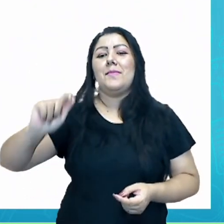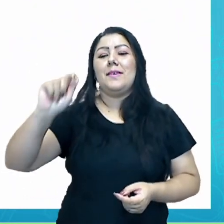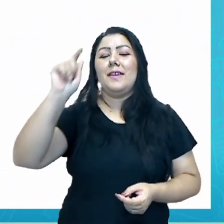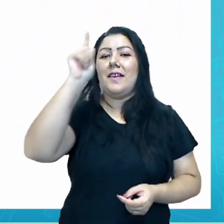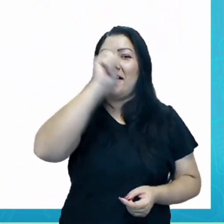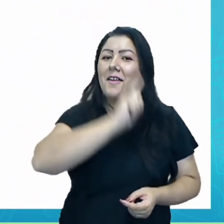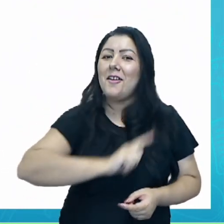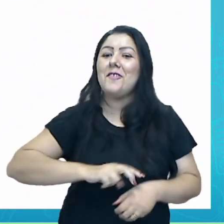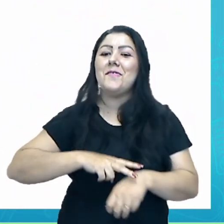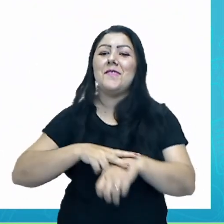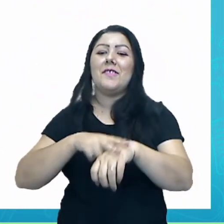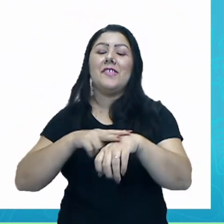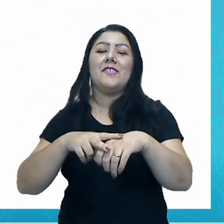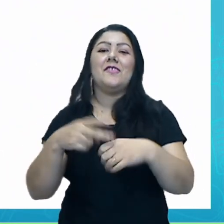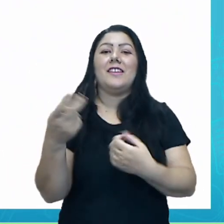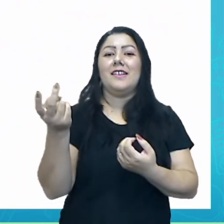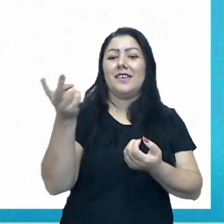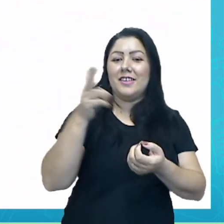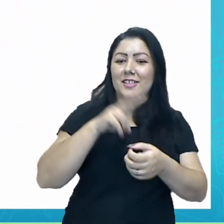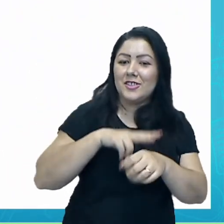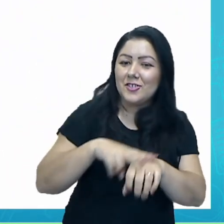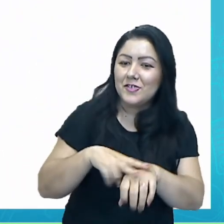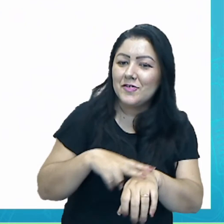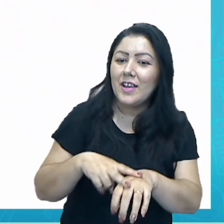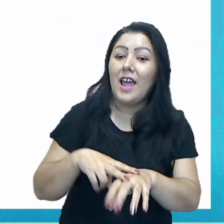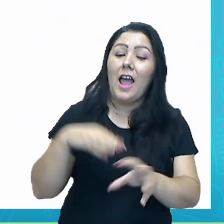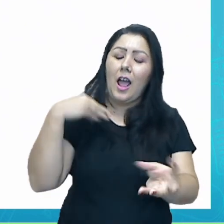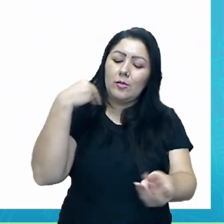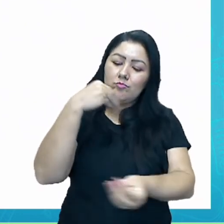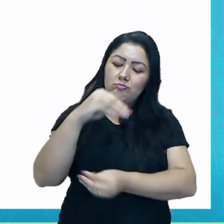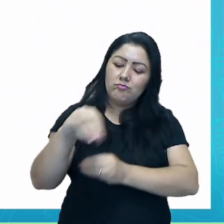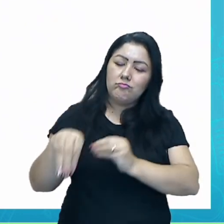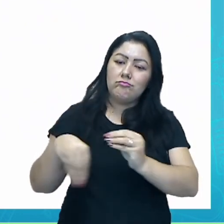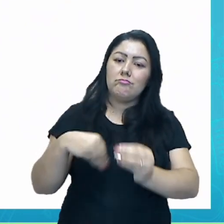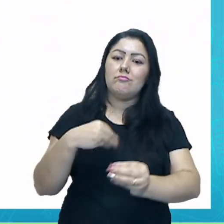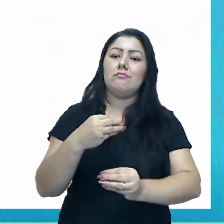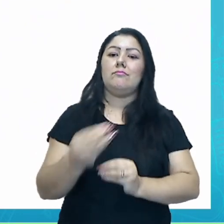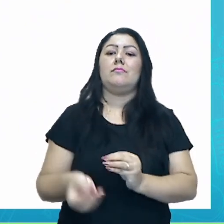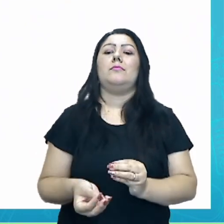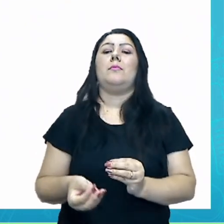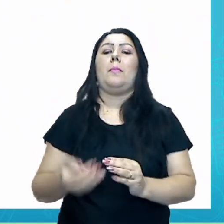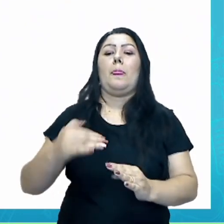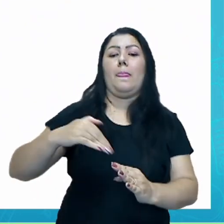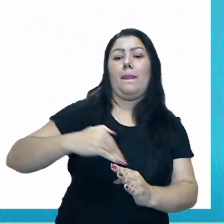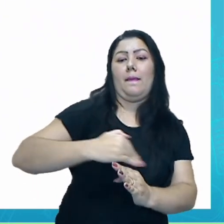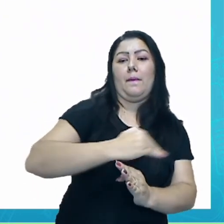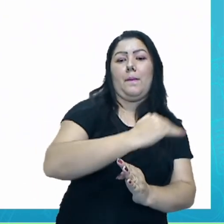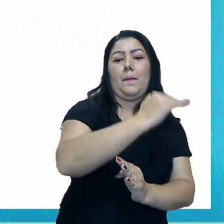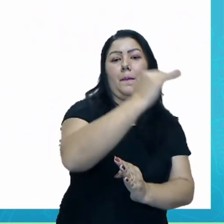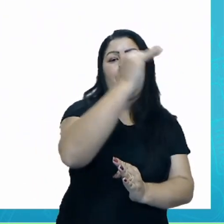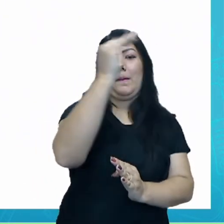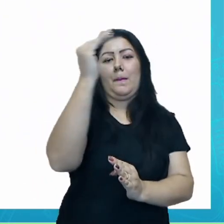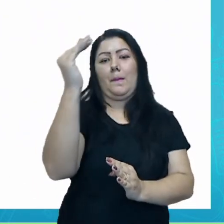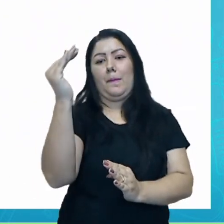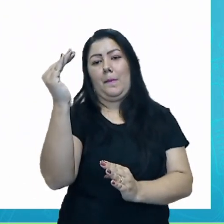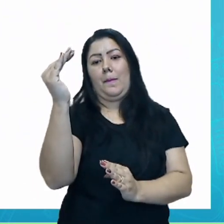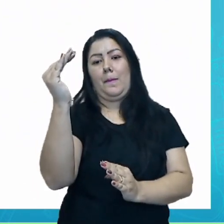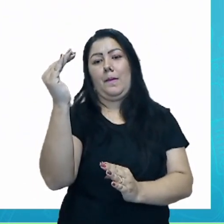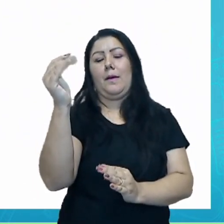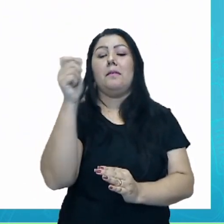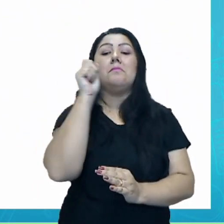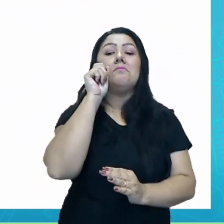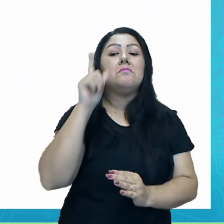verde, depois o azul. Aí, nessa mistura, você vai com o vermelho, o azul, azul